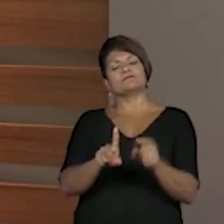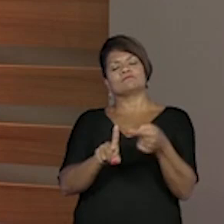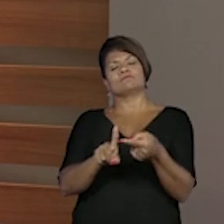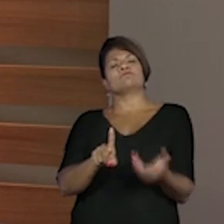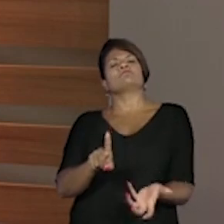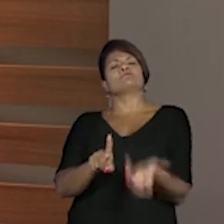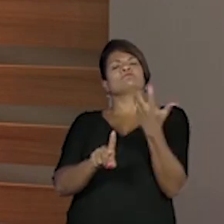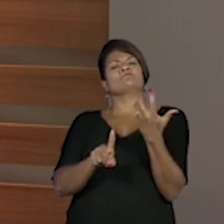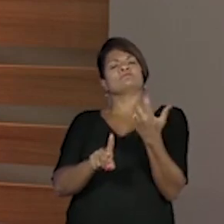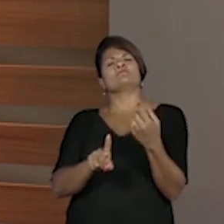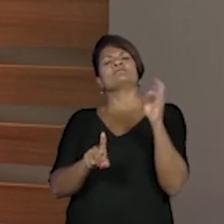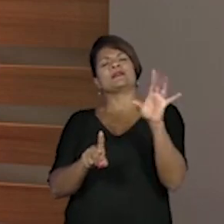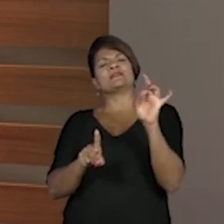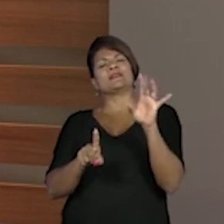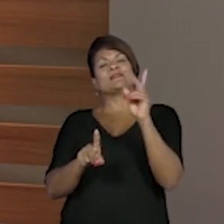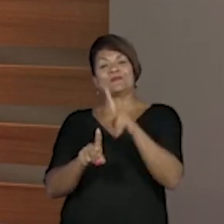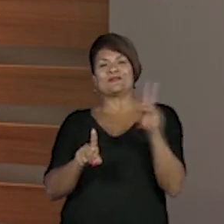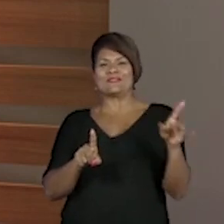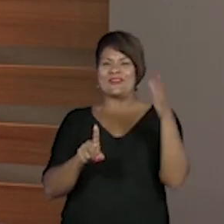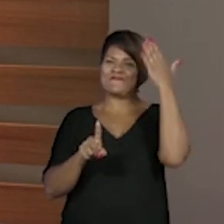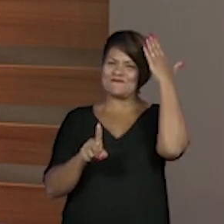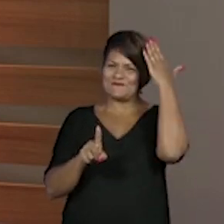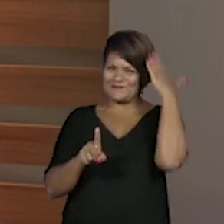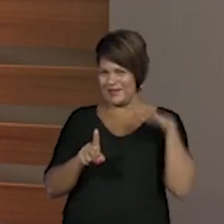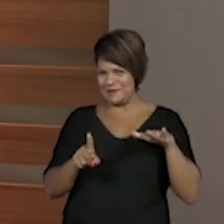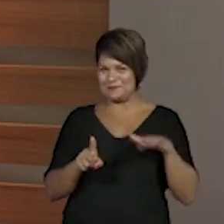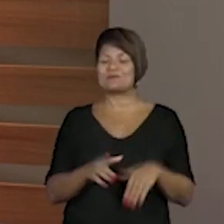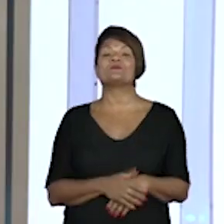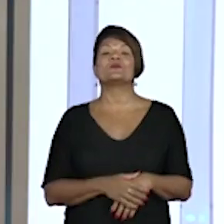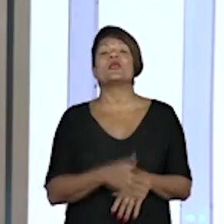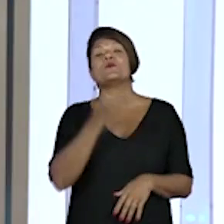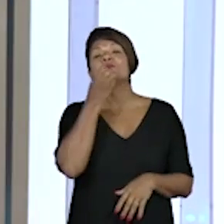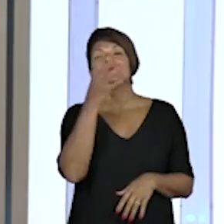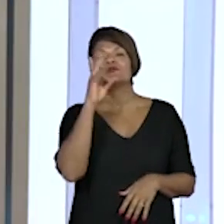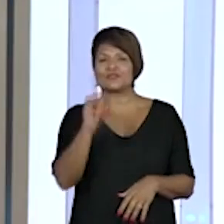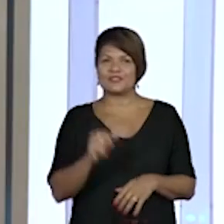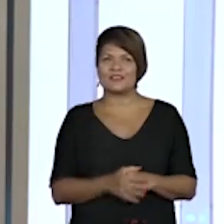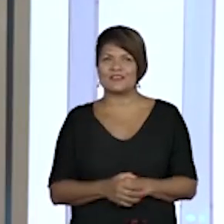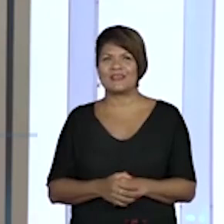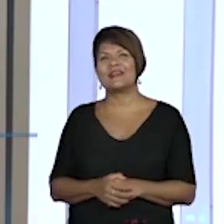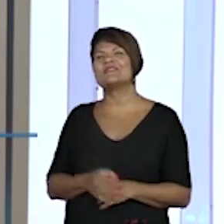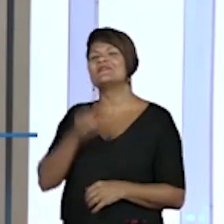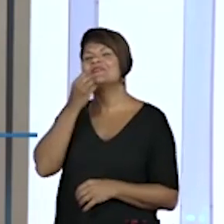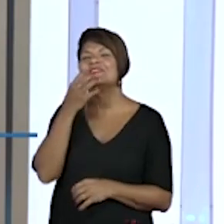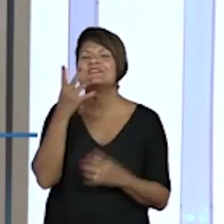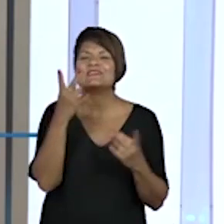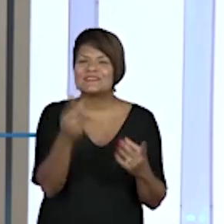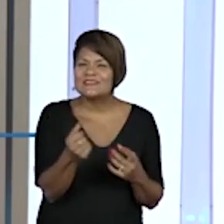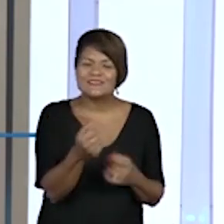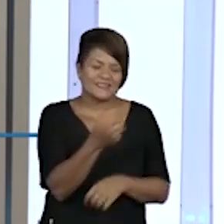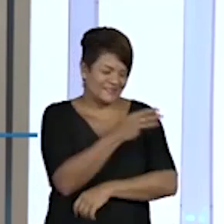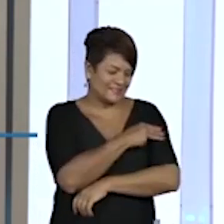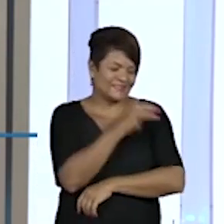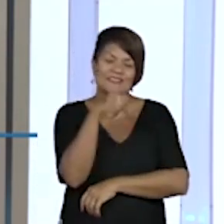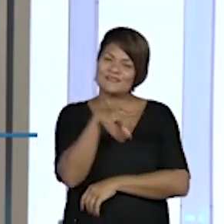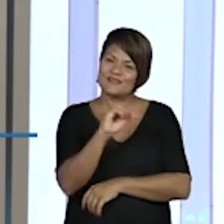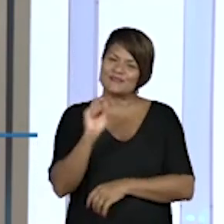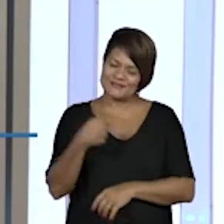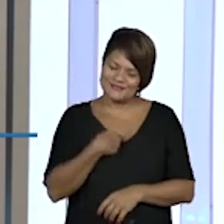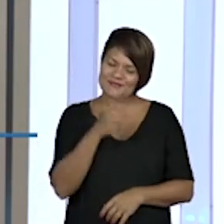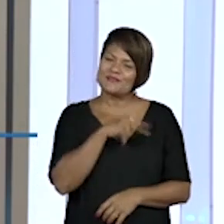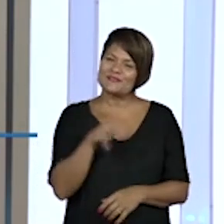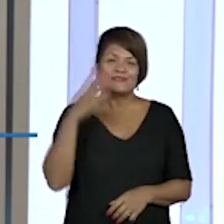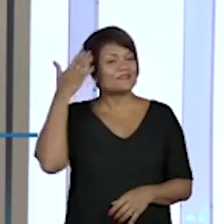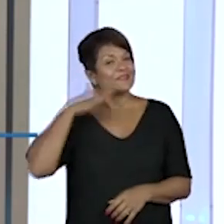que especial da professora Fran. Professora Fran, bom dia! Bom dia, professor Seba, bom dia, terceiro ano. Eu sou a professora